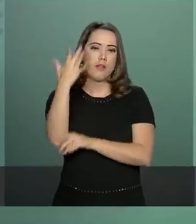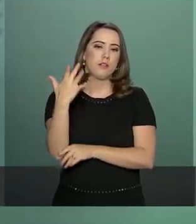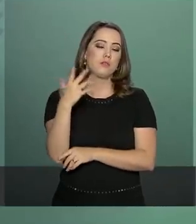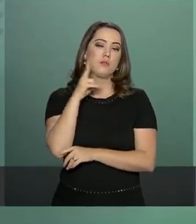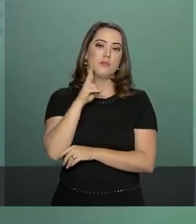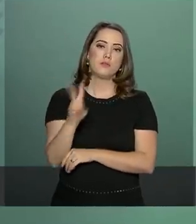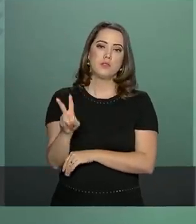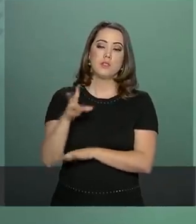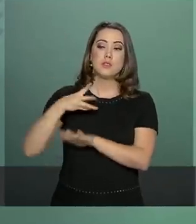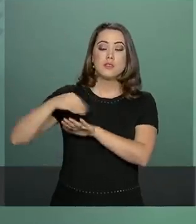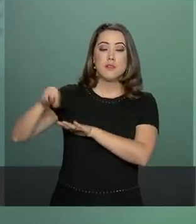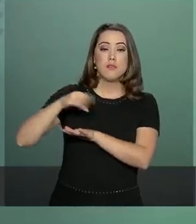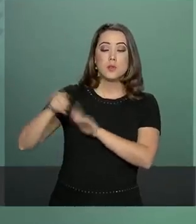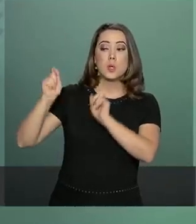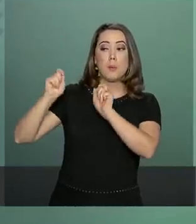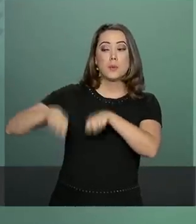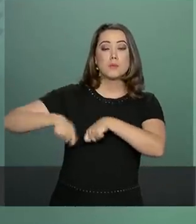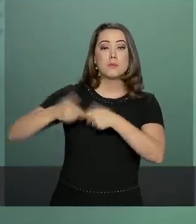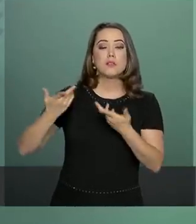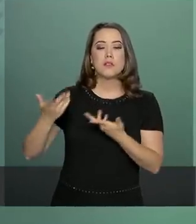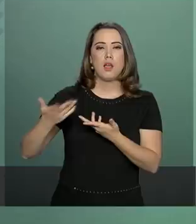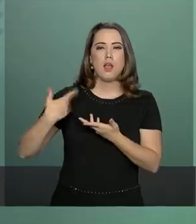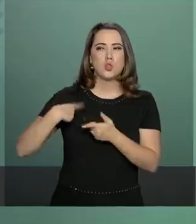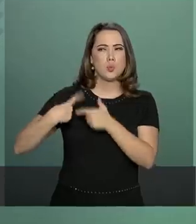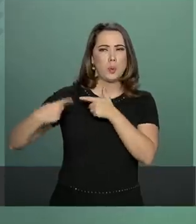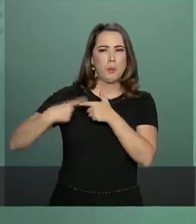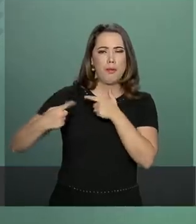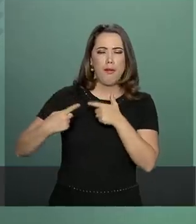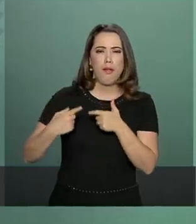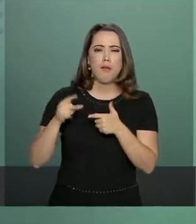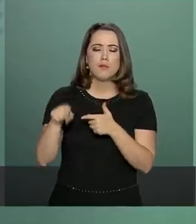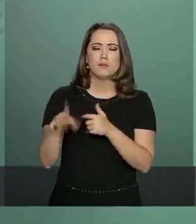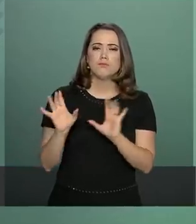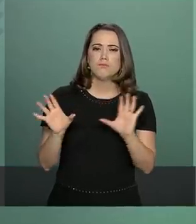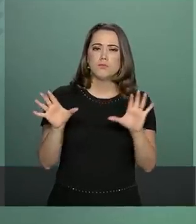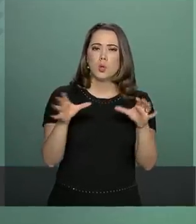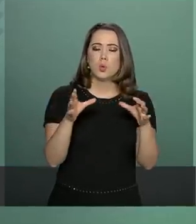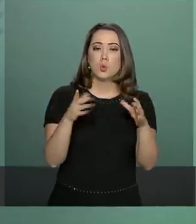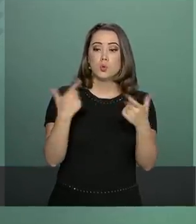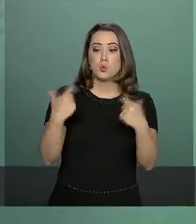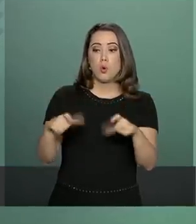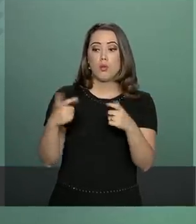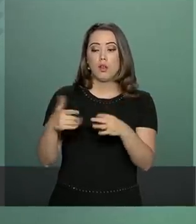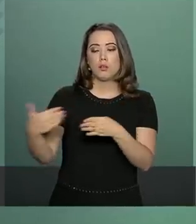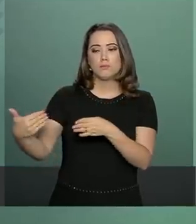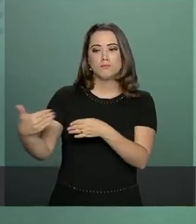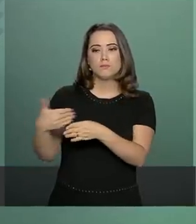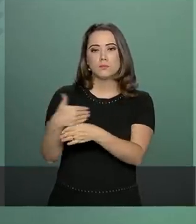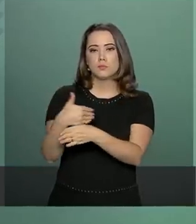sobre possíveis ameaças nas regiões de fronteira.